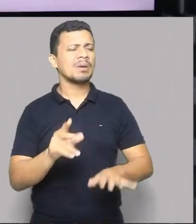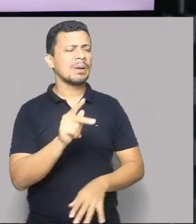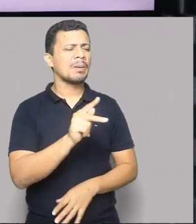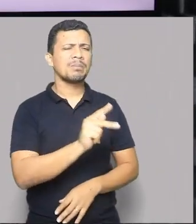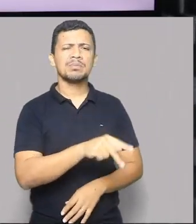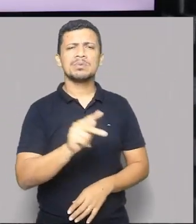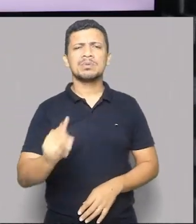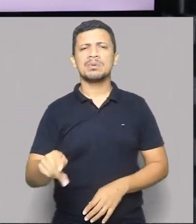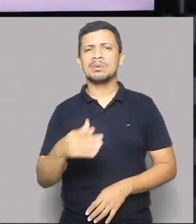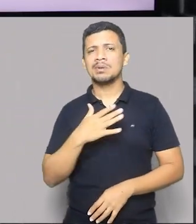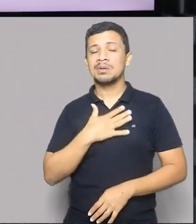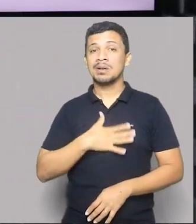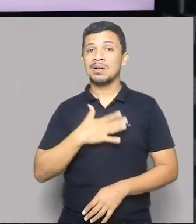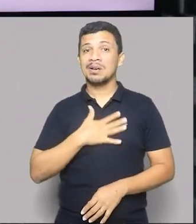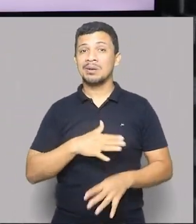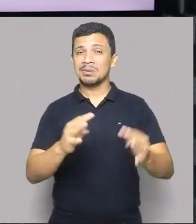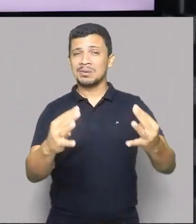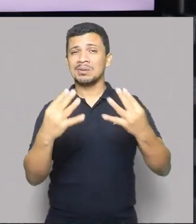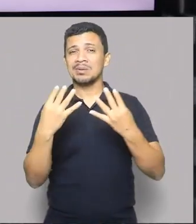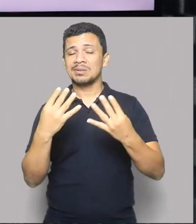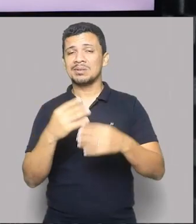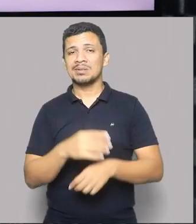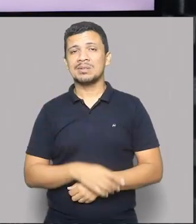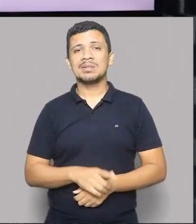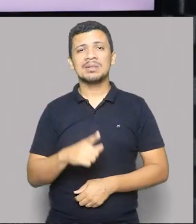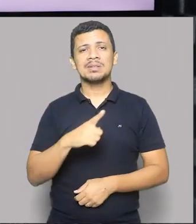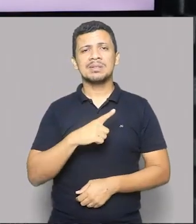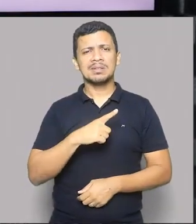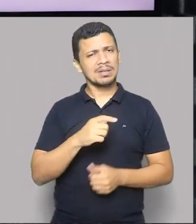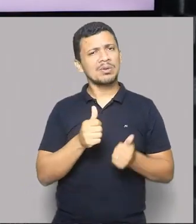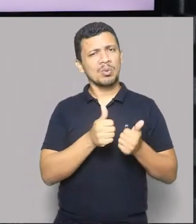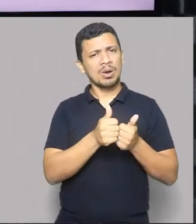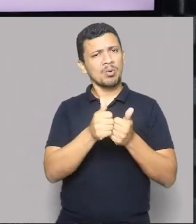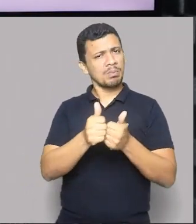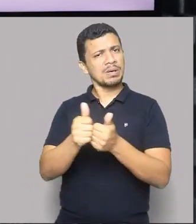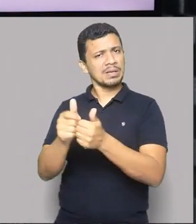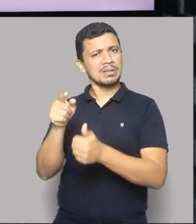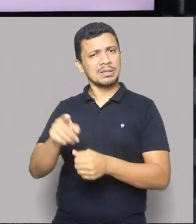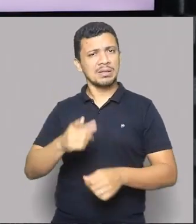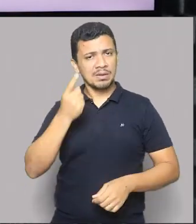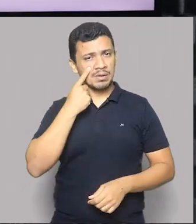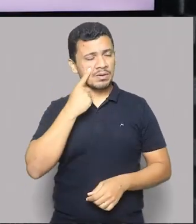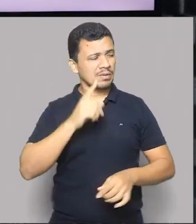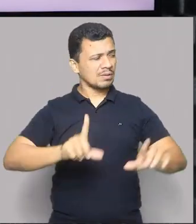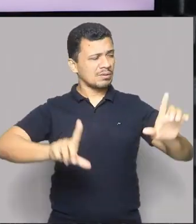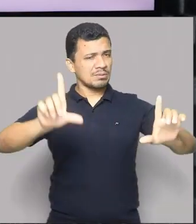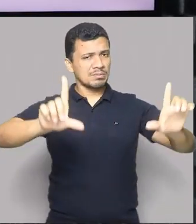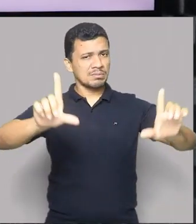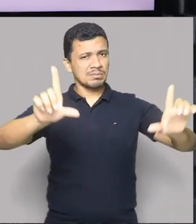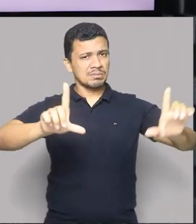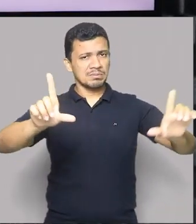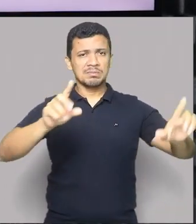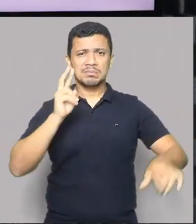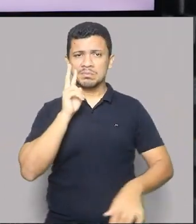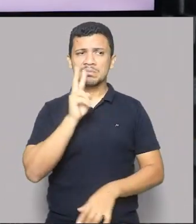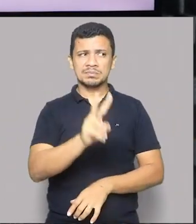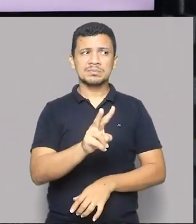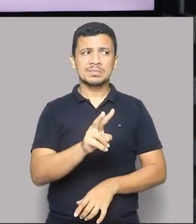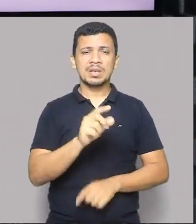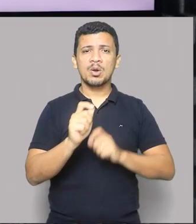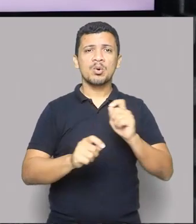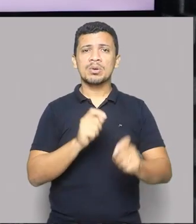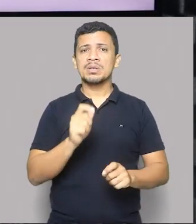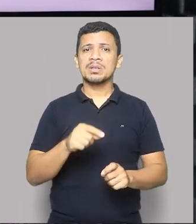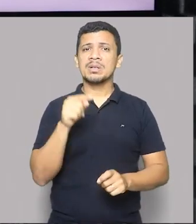aí. Ei, hello. Mas eu tenho acompanhado aí o mundo das telecomunicações. A